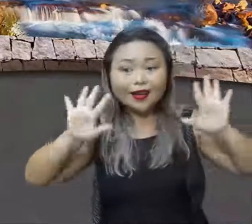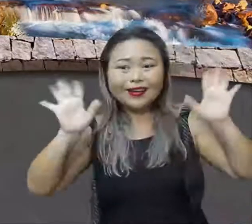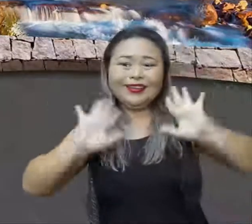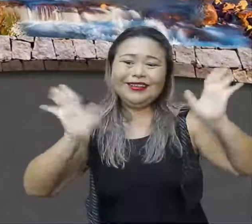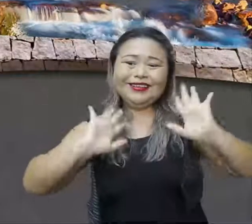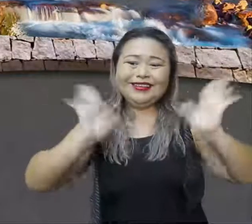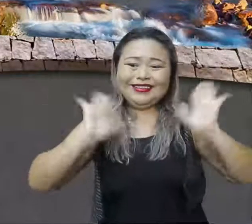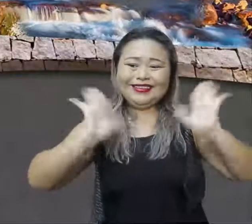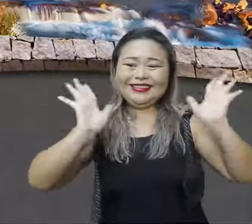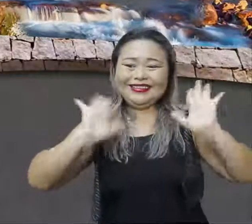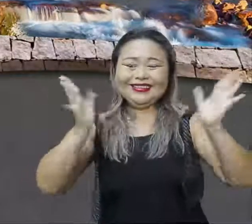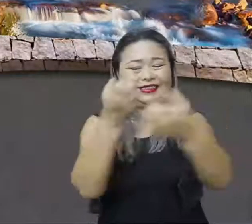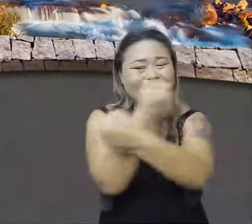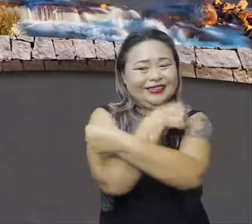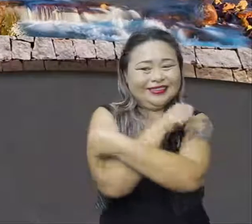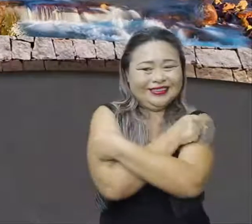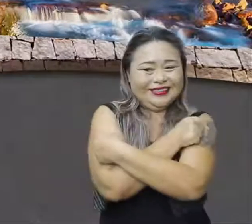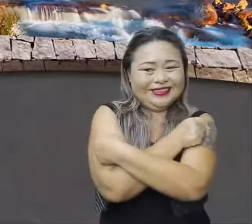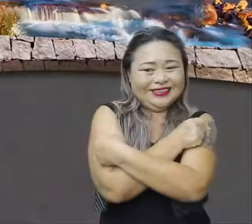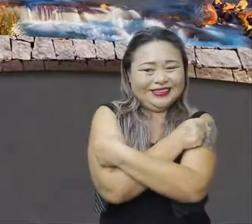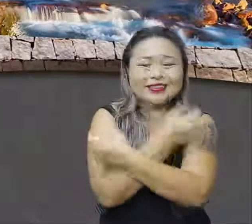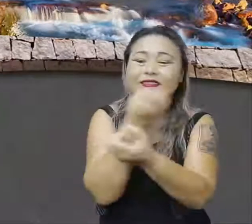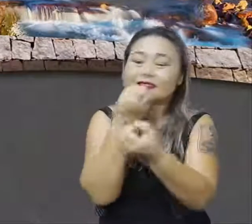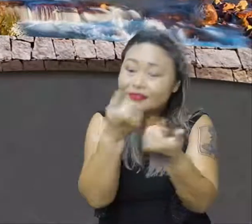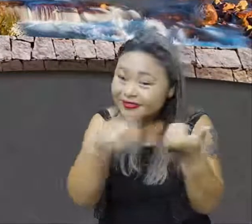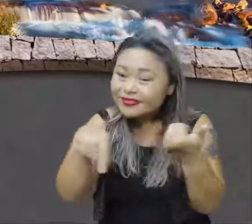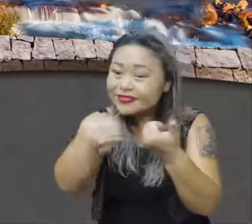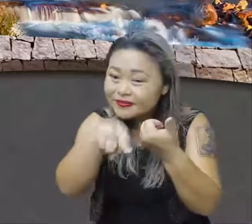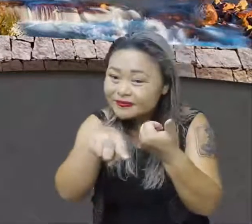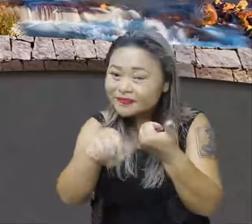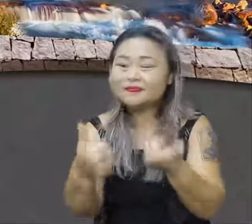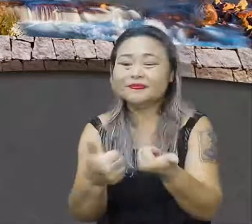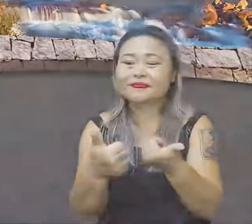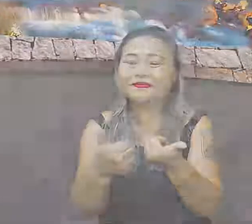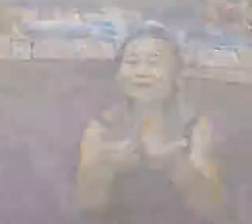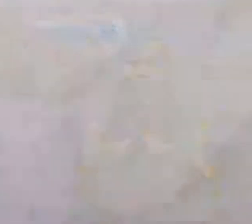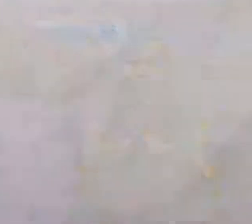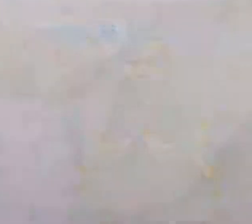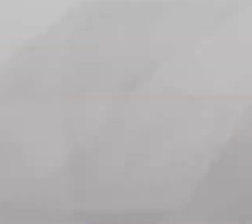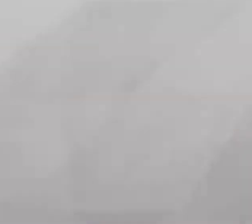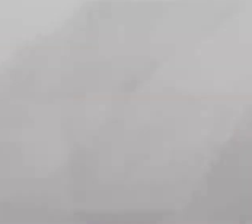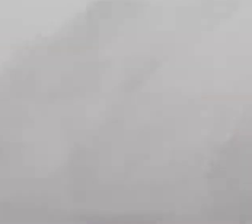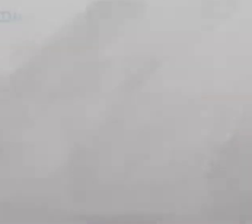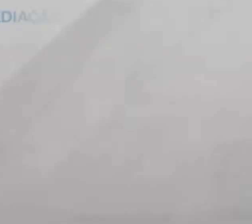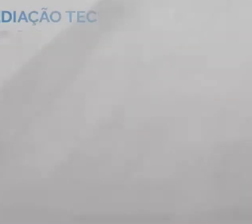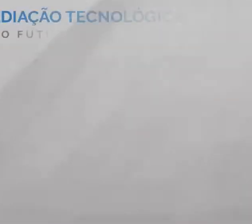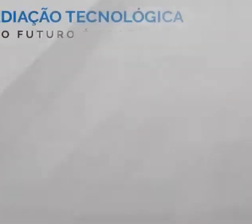Tchau, gente. Um forte abraço. Tudo de bom para vocês. até o próximo.